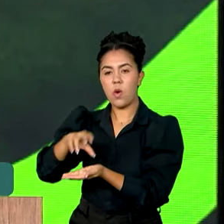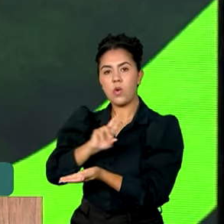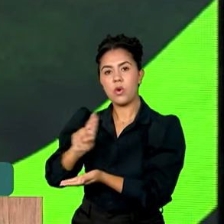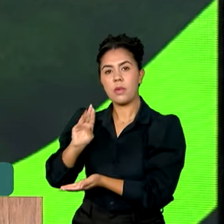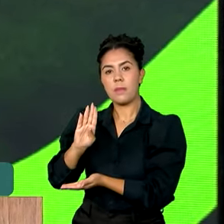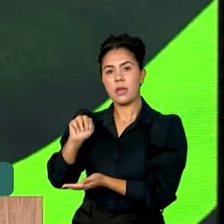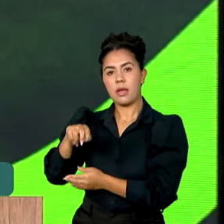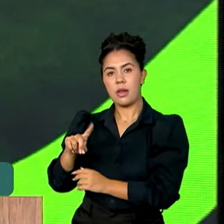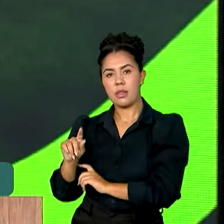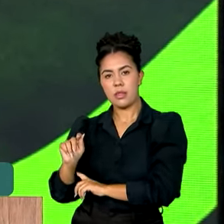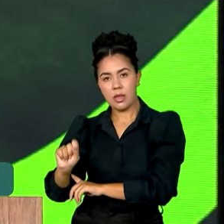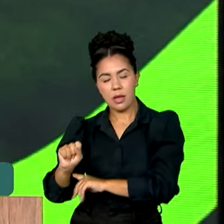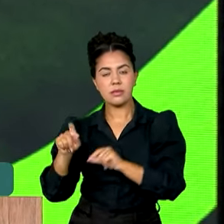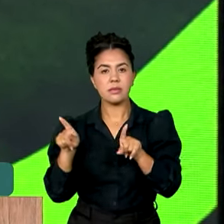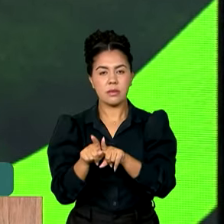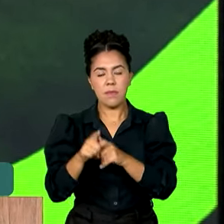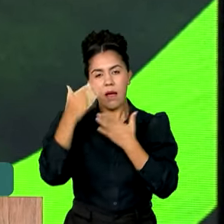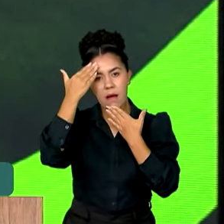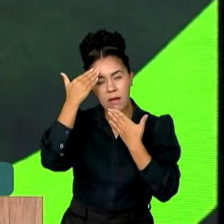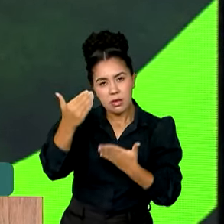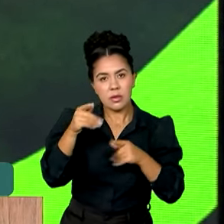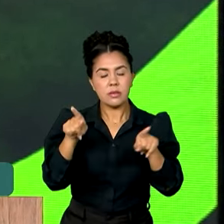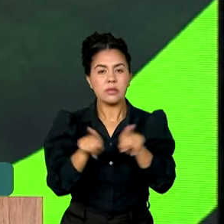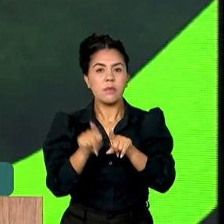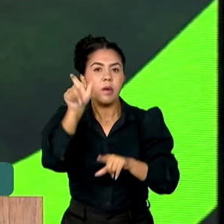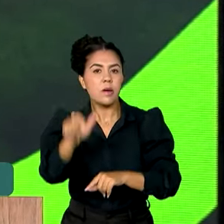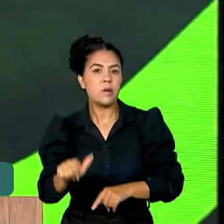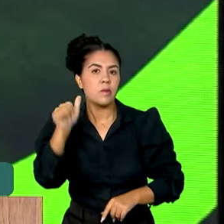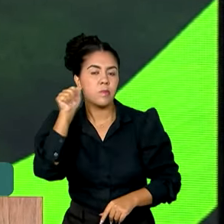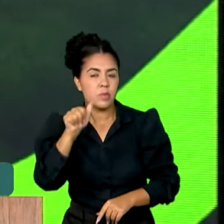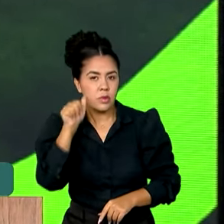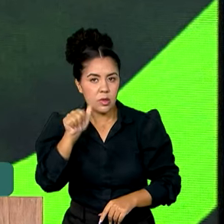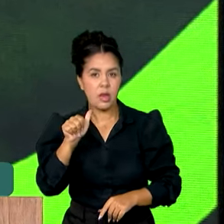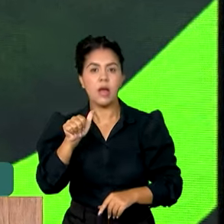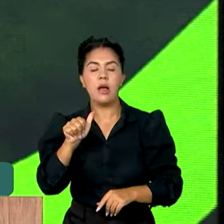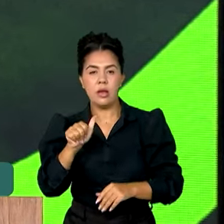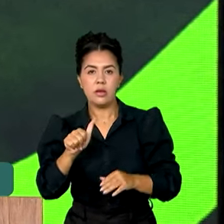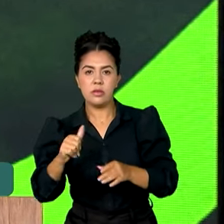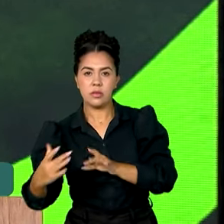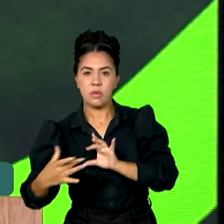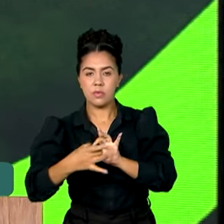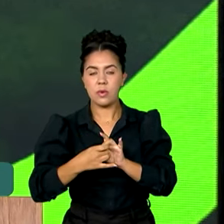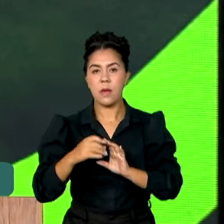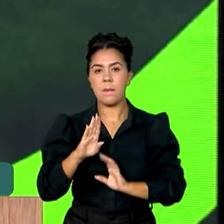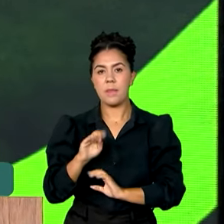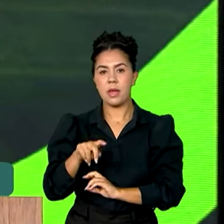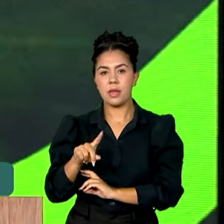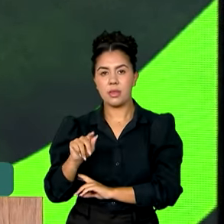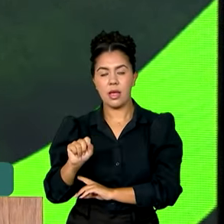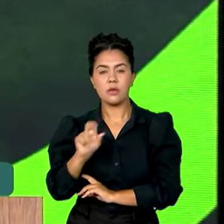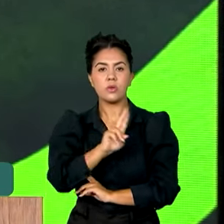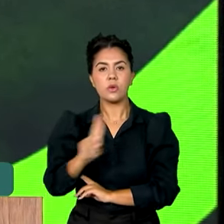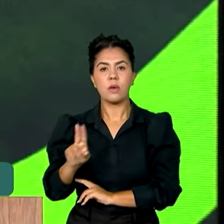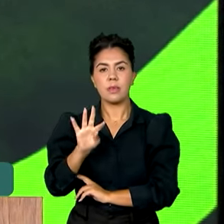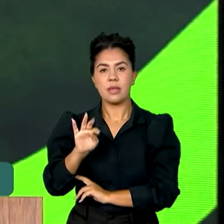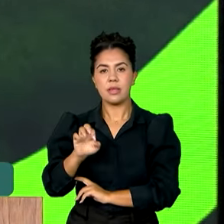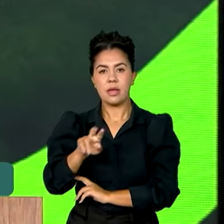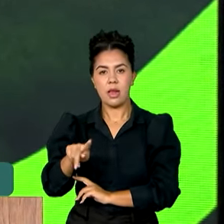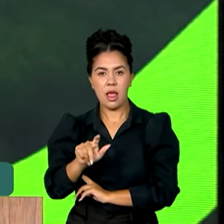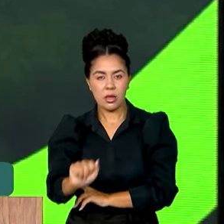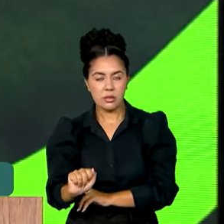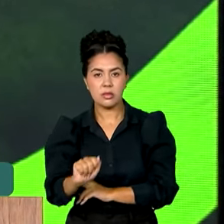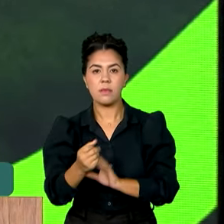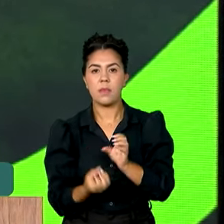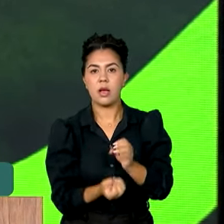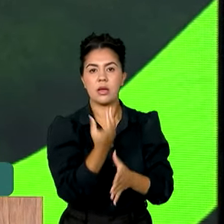Agradeço a construção sempre parceira da diretora socioambiental do BNDES, Tereza Campelo, para o edital